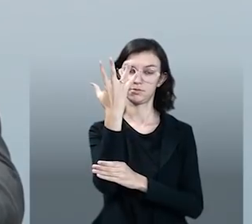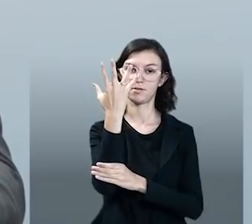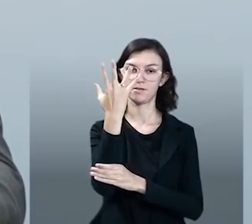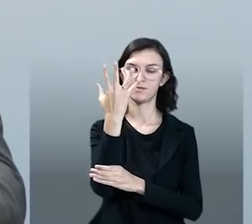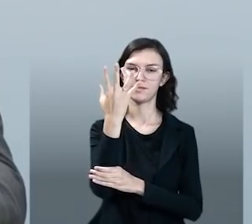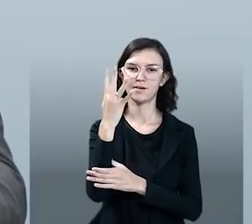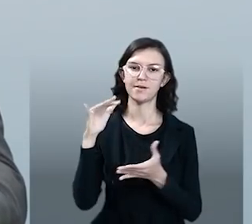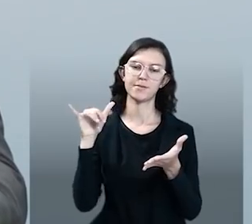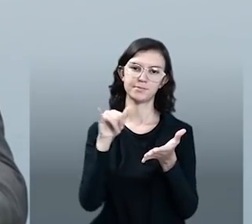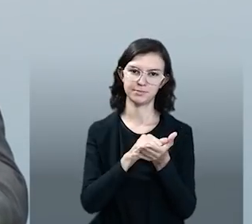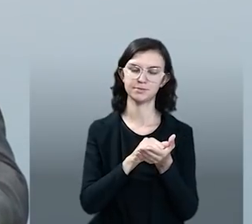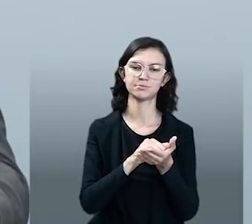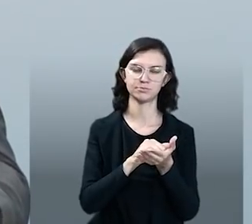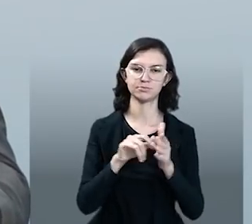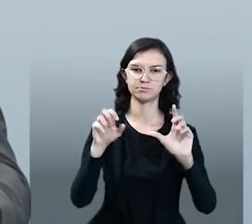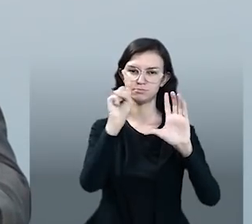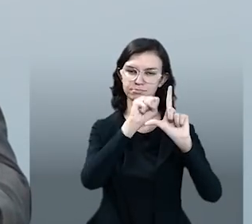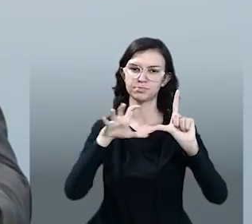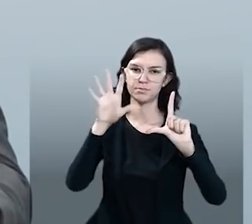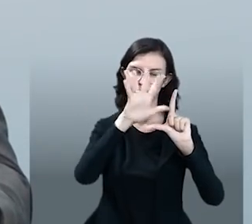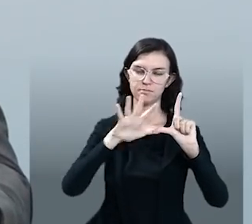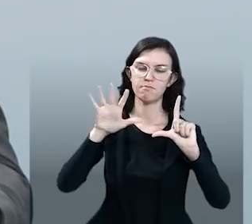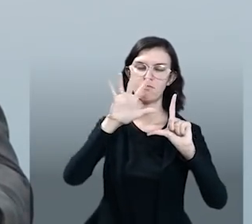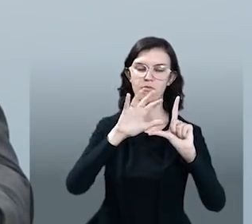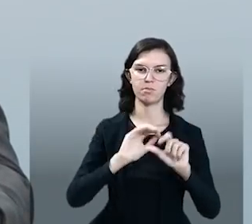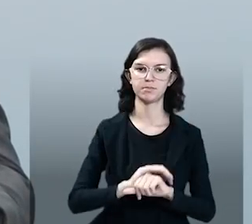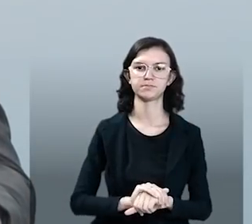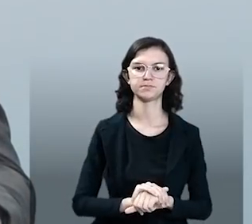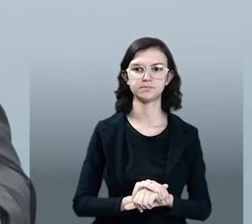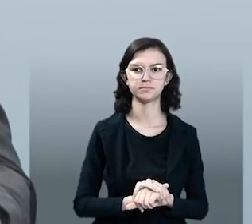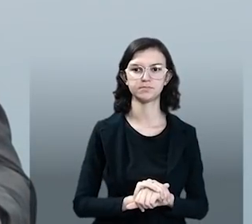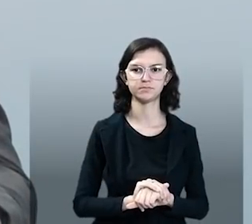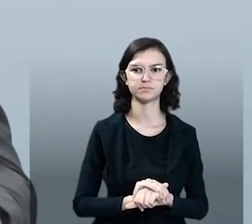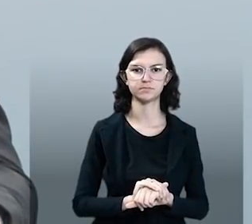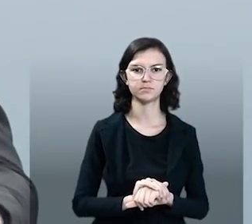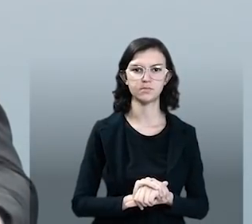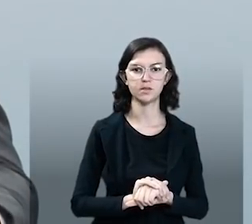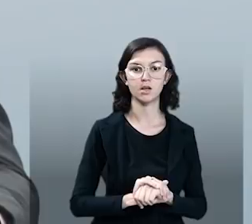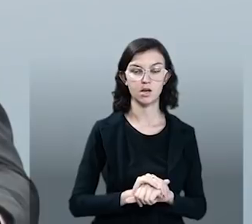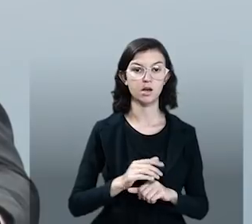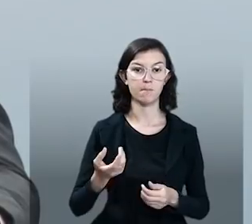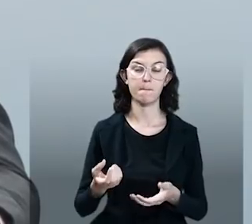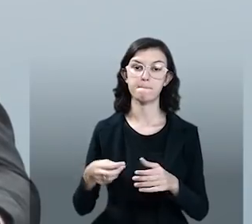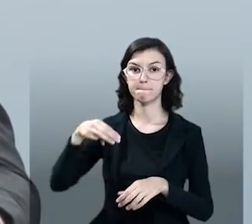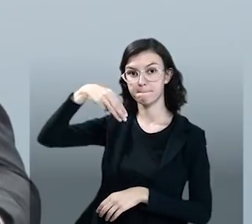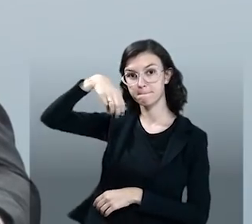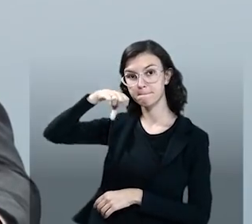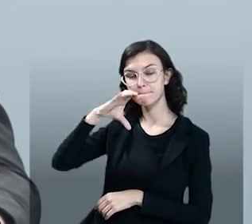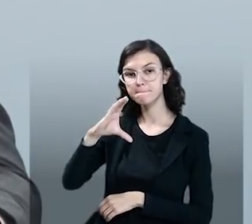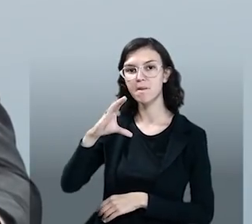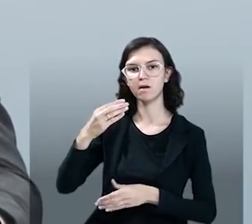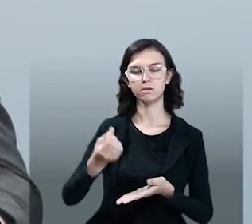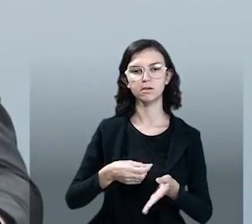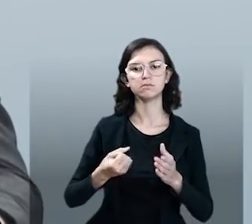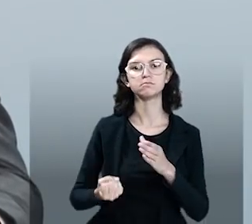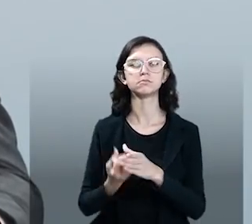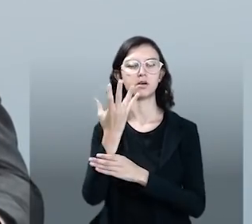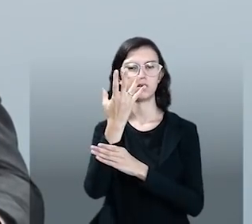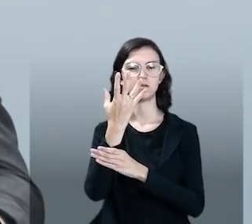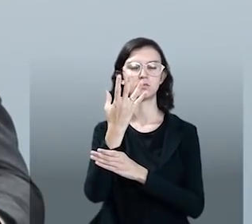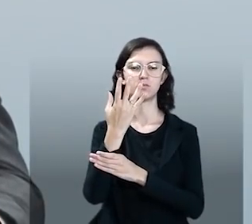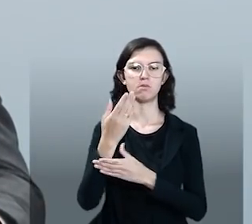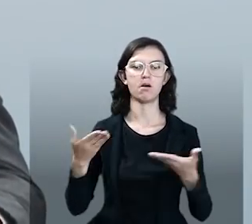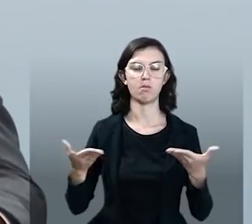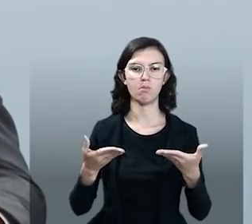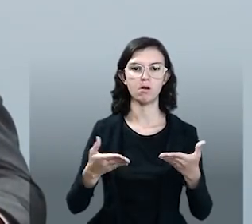envolvidos nesse serviço prestado por meio do MEC a toda a população,